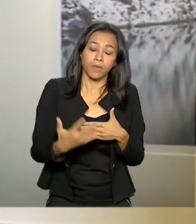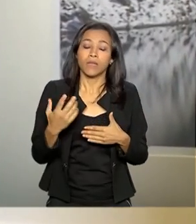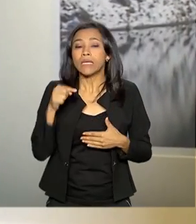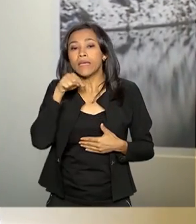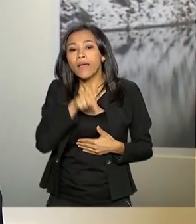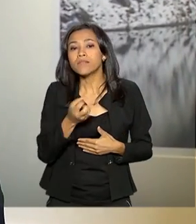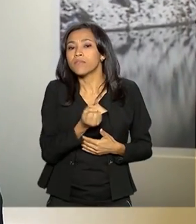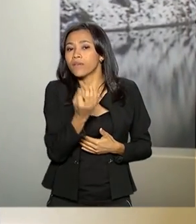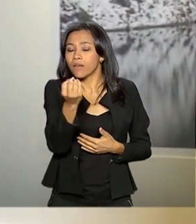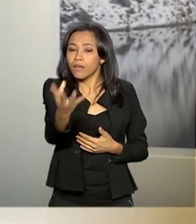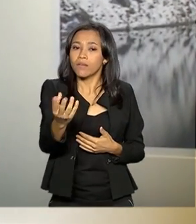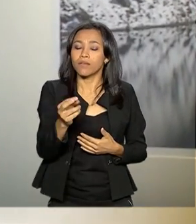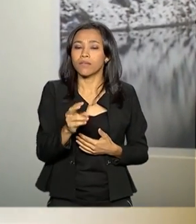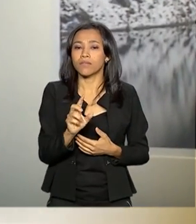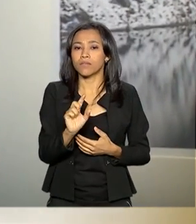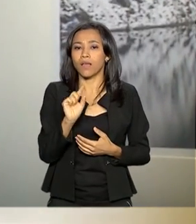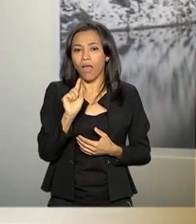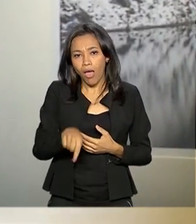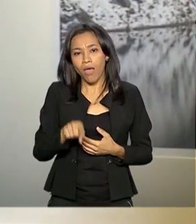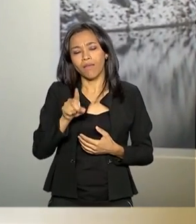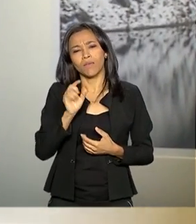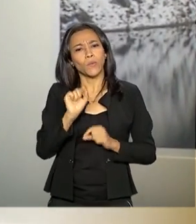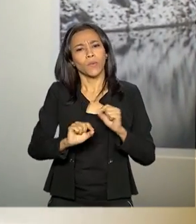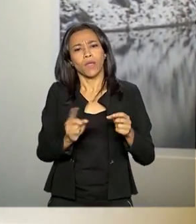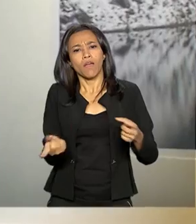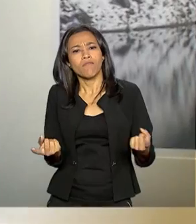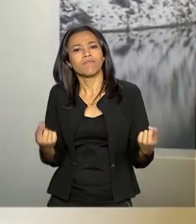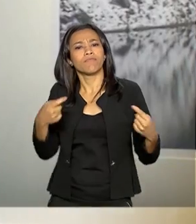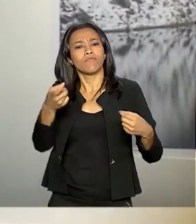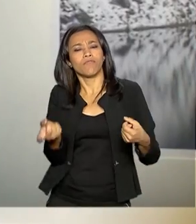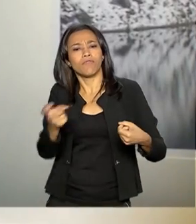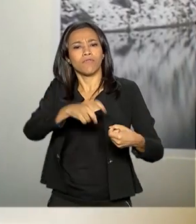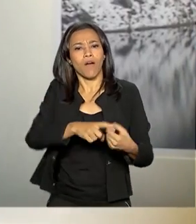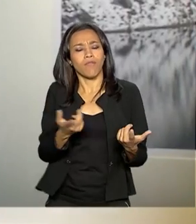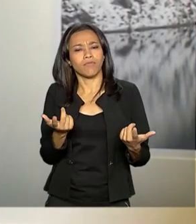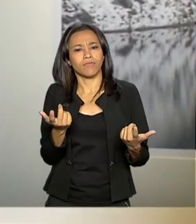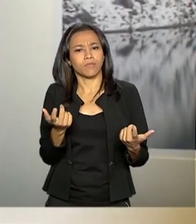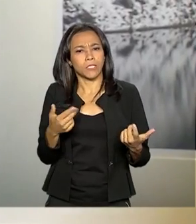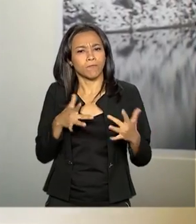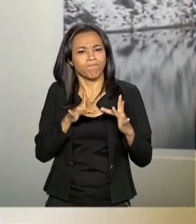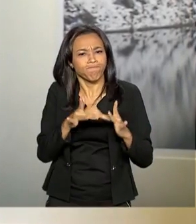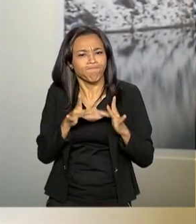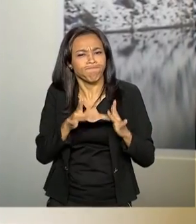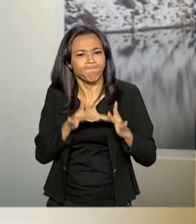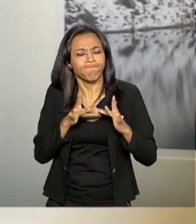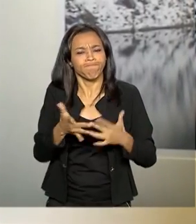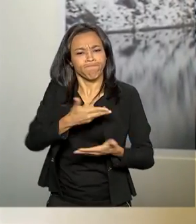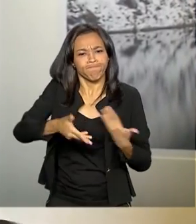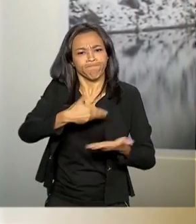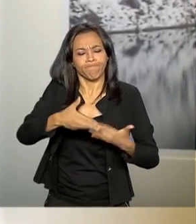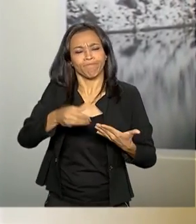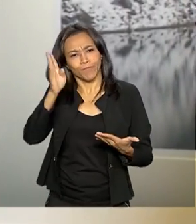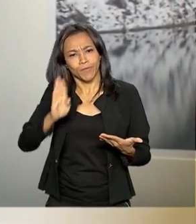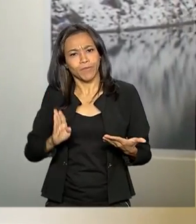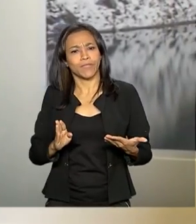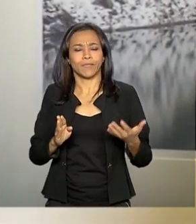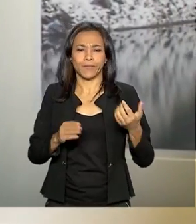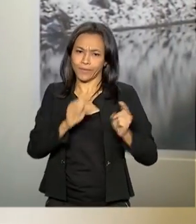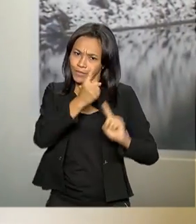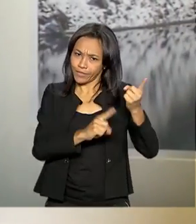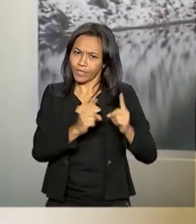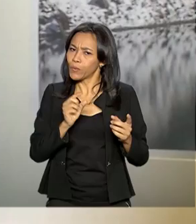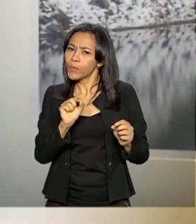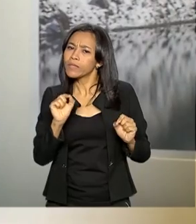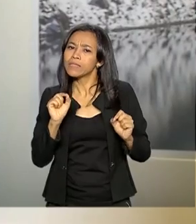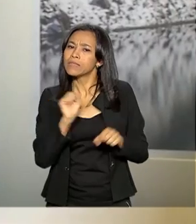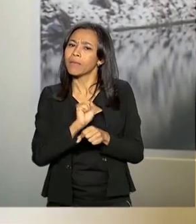viagem agora vai restabelecer, vai reafirmar a relação entre Brasil e Chile. Qual a expectativa do senhor? É a melhor possível.